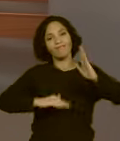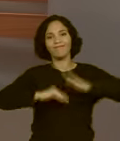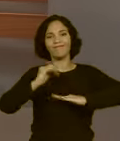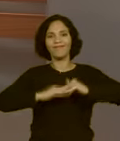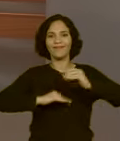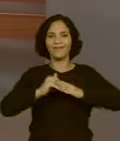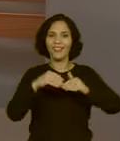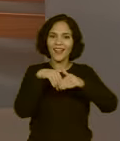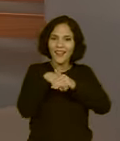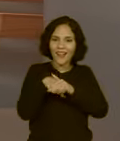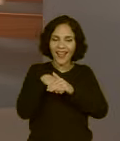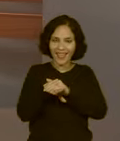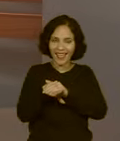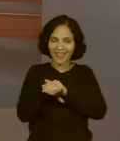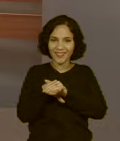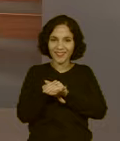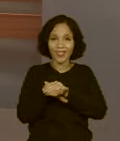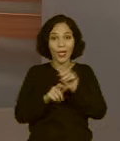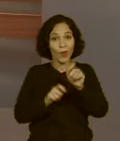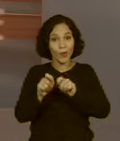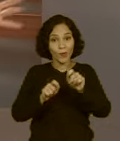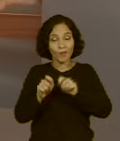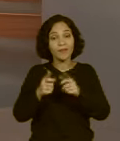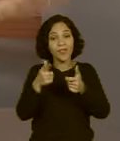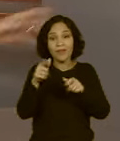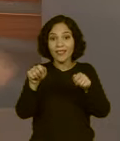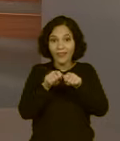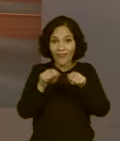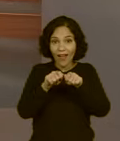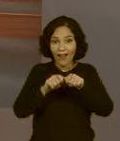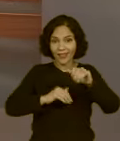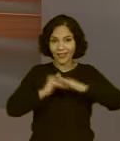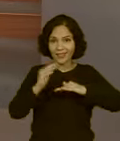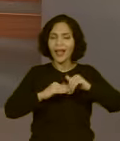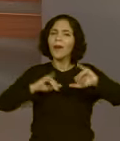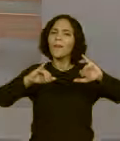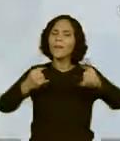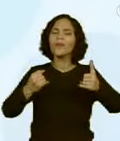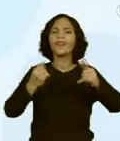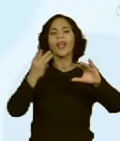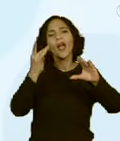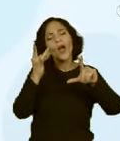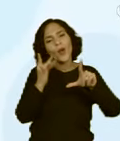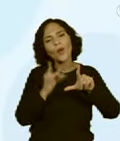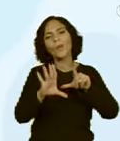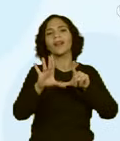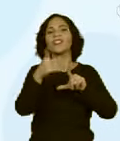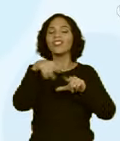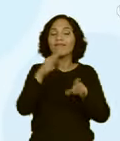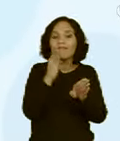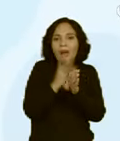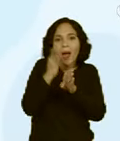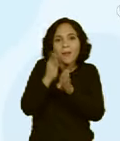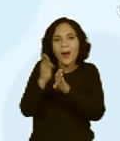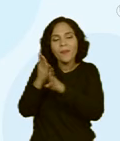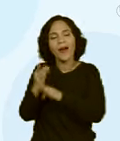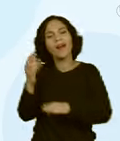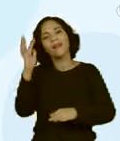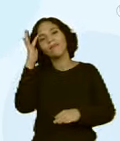economizar e poupar, gente. E aí, quando vocês estiverem fazendo isso, compartilhe tudo o que você descobriu, tudo o que você